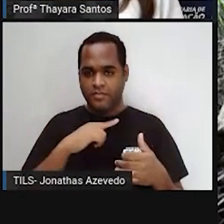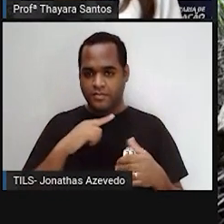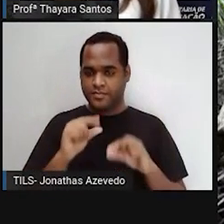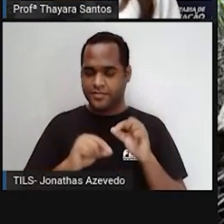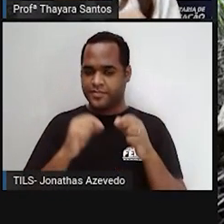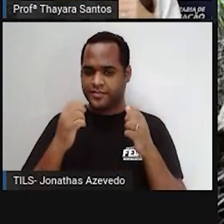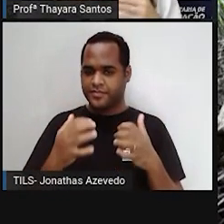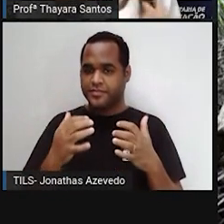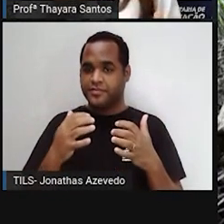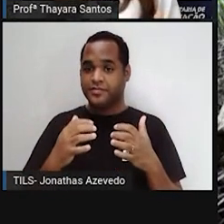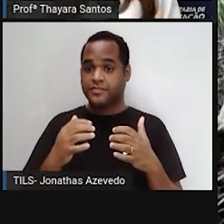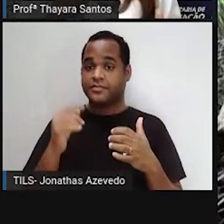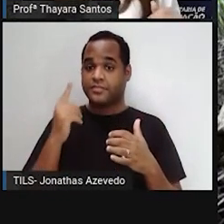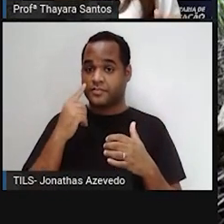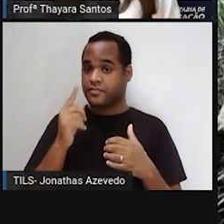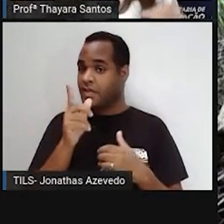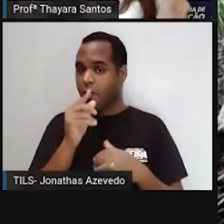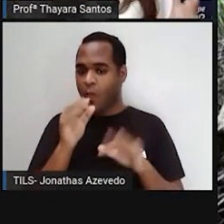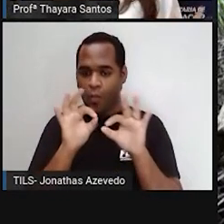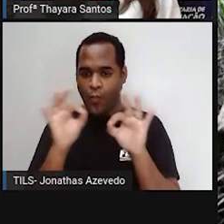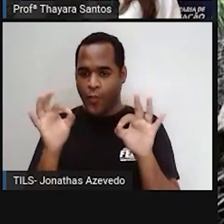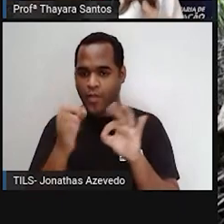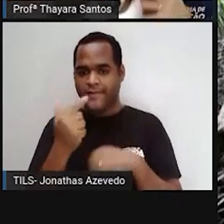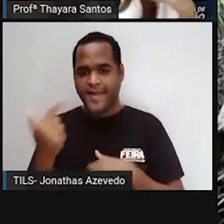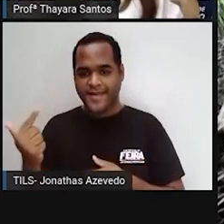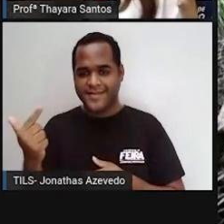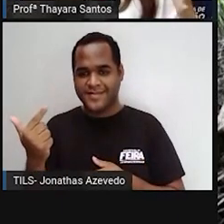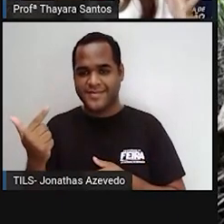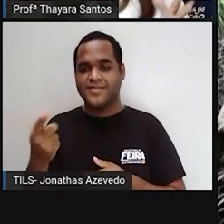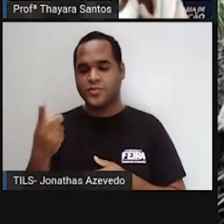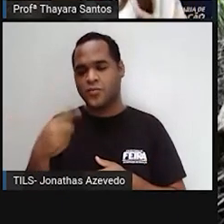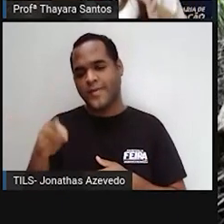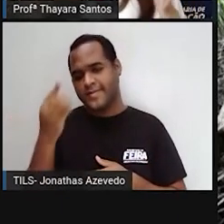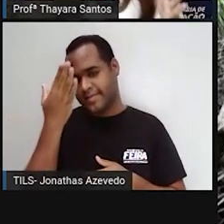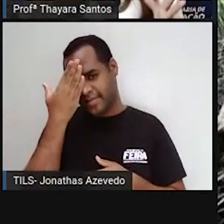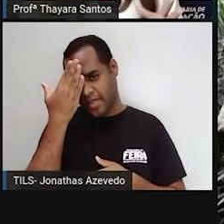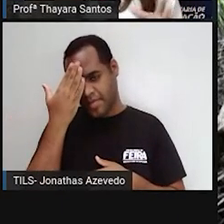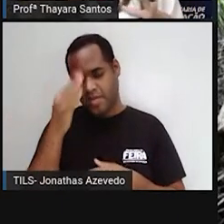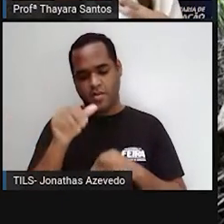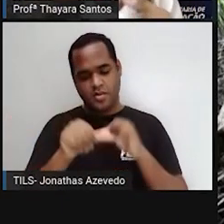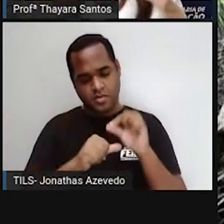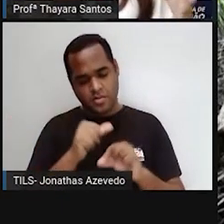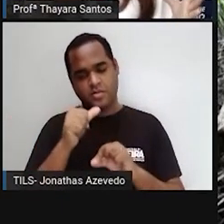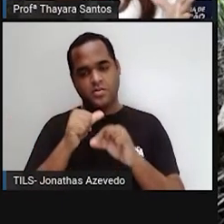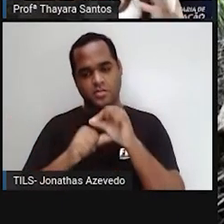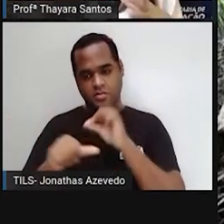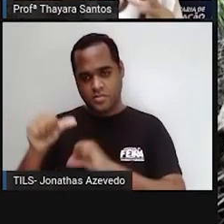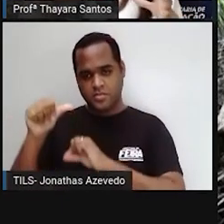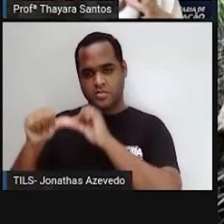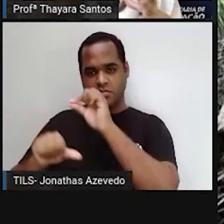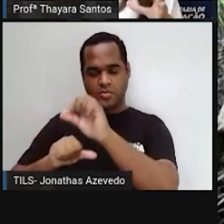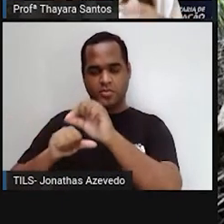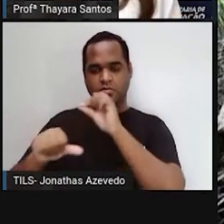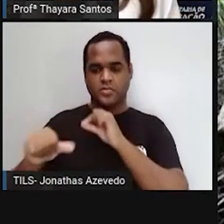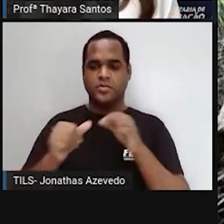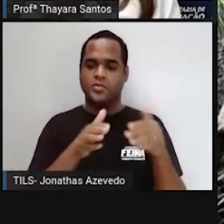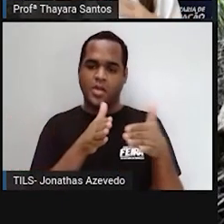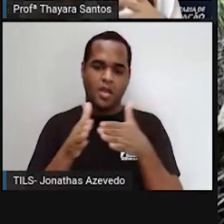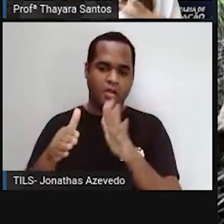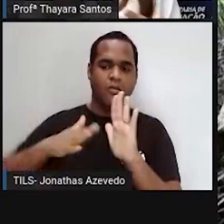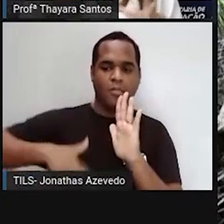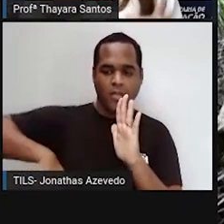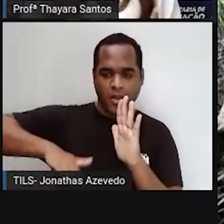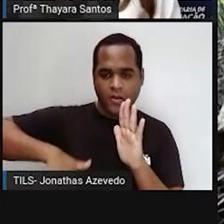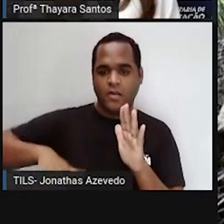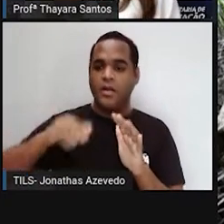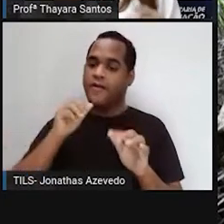vocês, o manguezal tá sem água, né? Mas a gente sabe. Ele geralmente fica ali na transição entre o rio e mar, né? Nessa região de